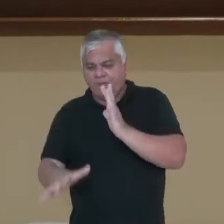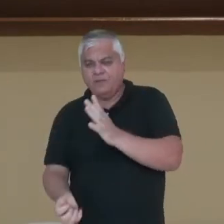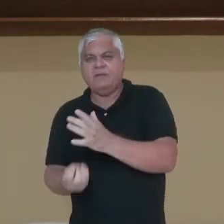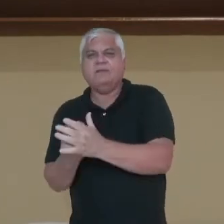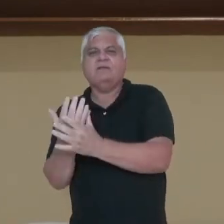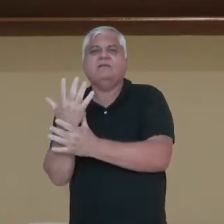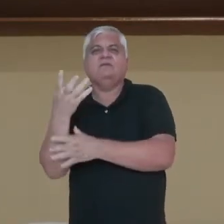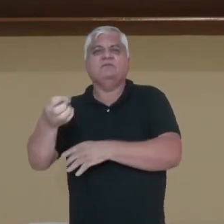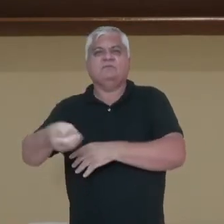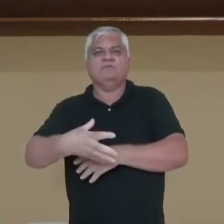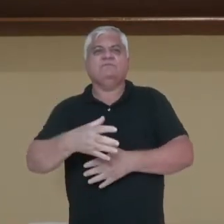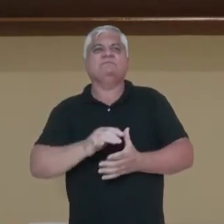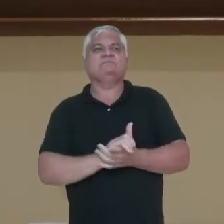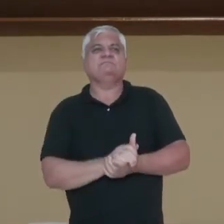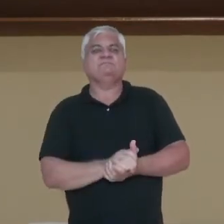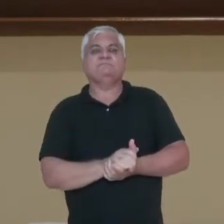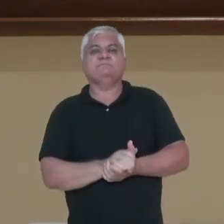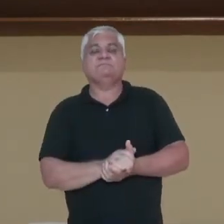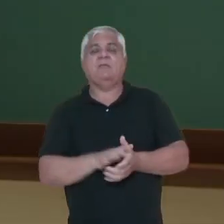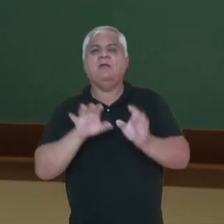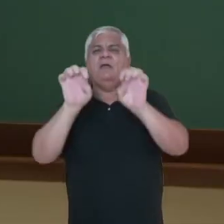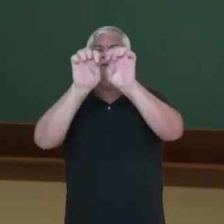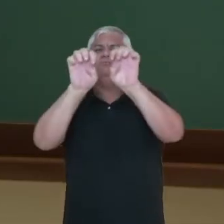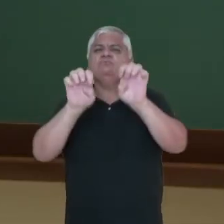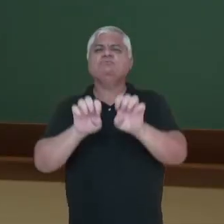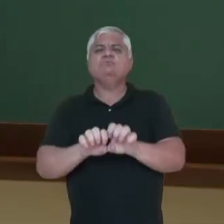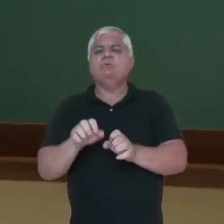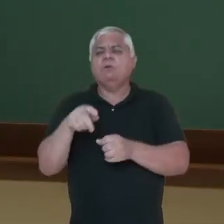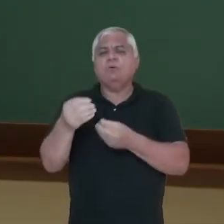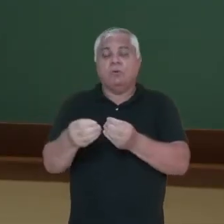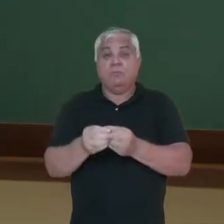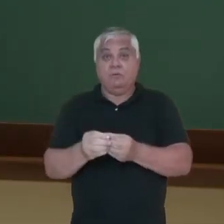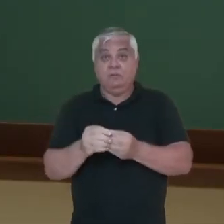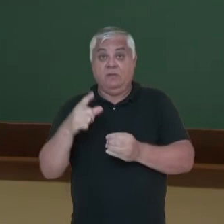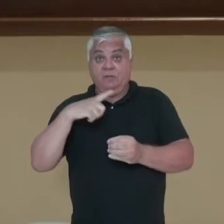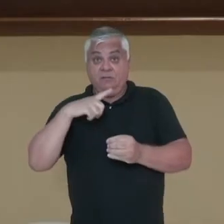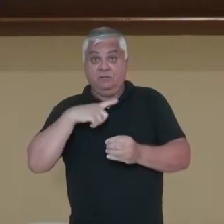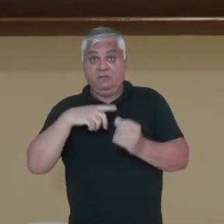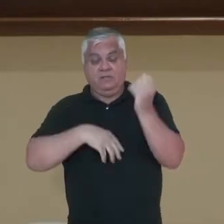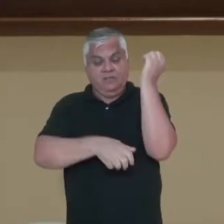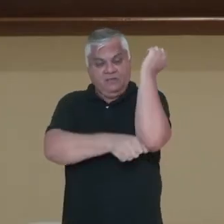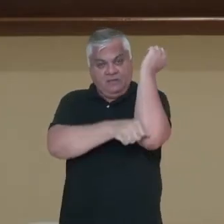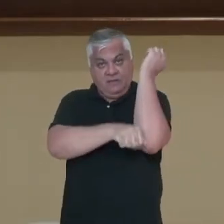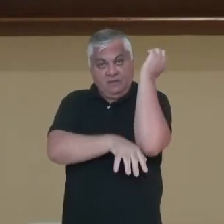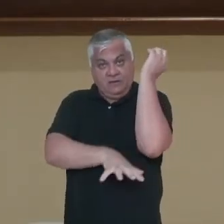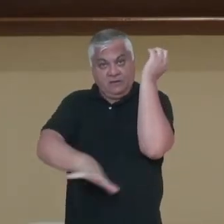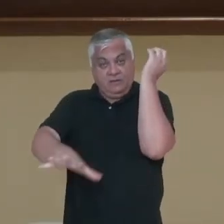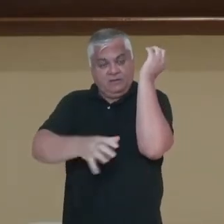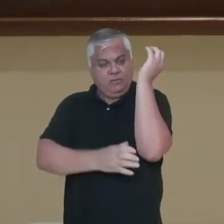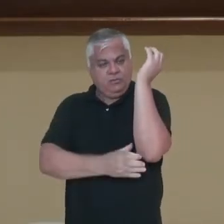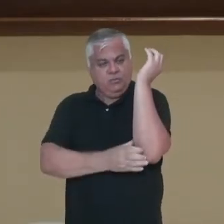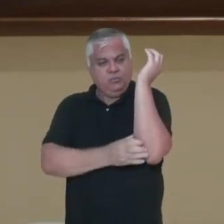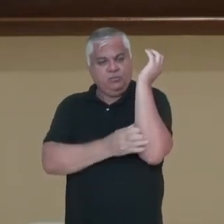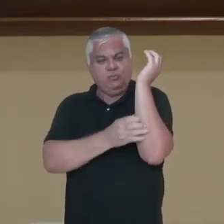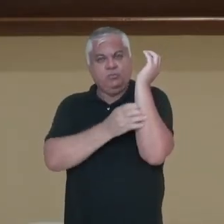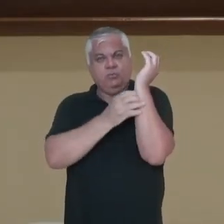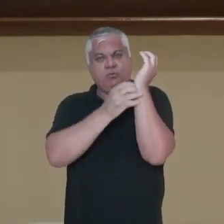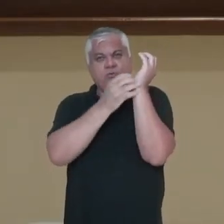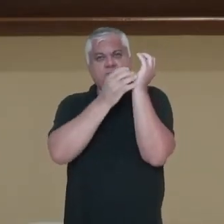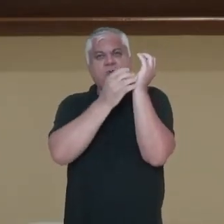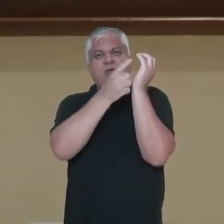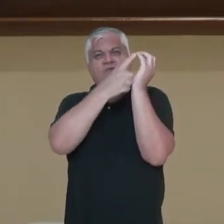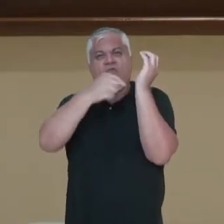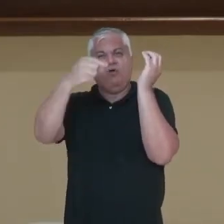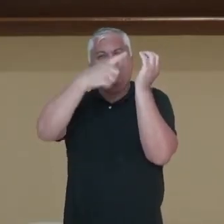uma nova planta. Ok? A estrutura, né, o corpo, então, é dividido em raiz, caule e folha, diferentemente das briófitas, tá?